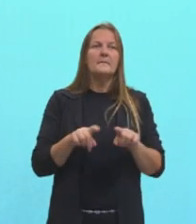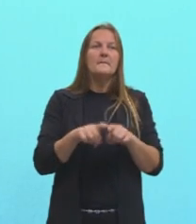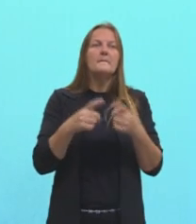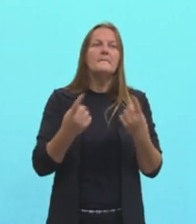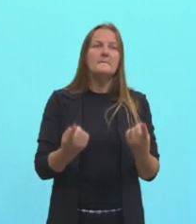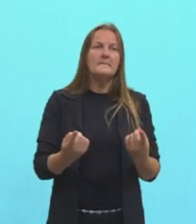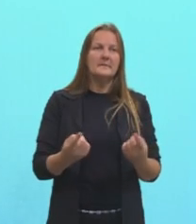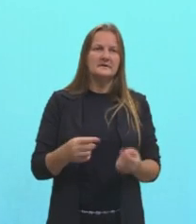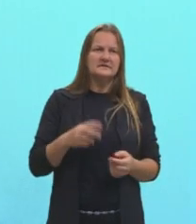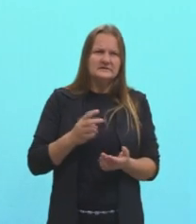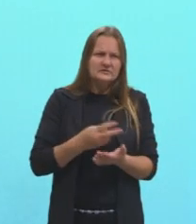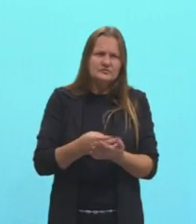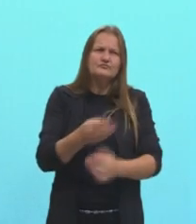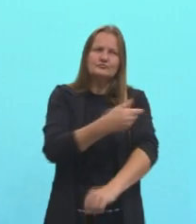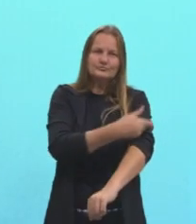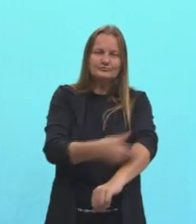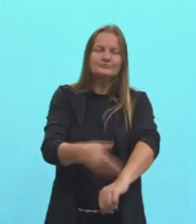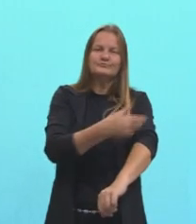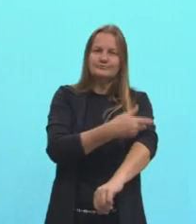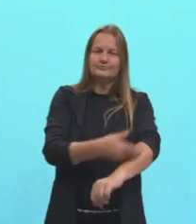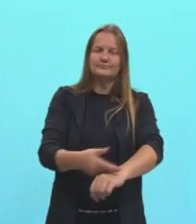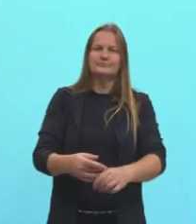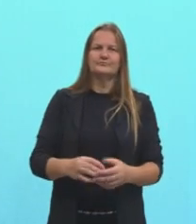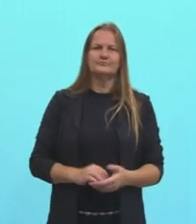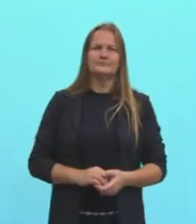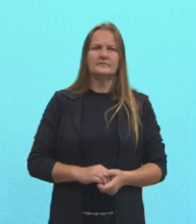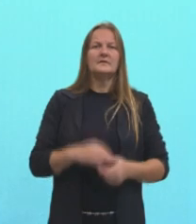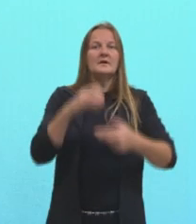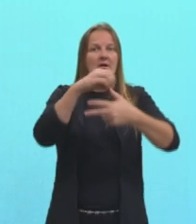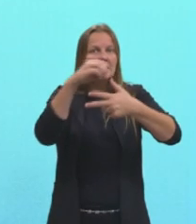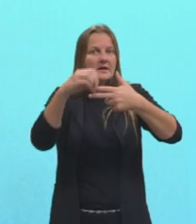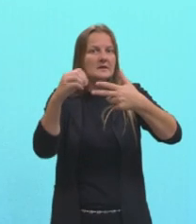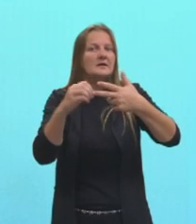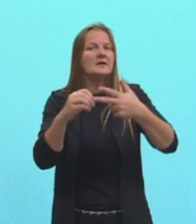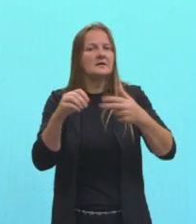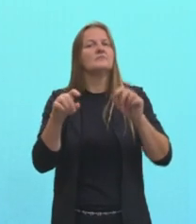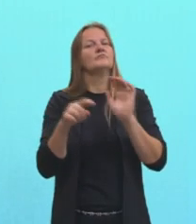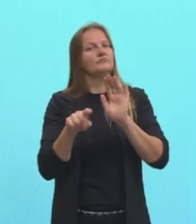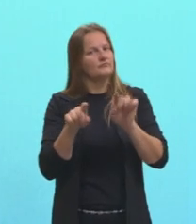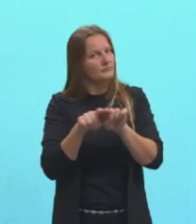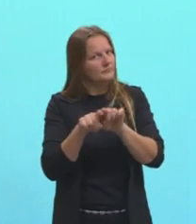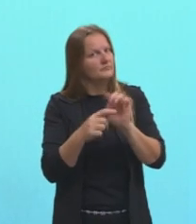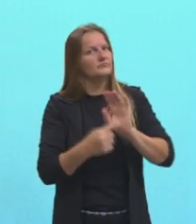Mas, comumente, a gente vai usar sempre essas aqui, tá? E o Enem também apresenta dessa forma.